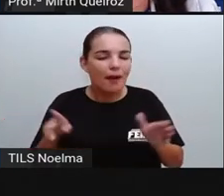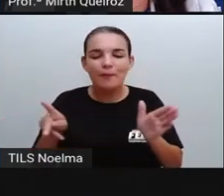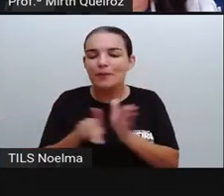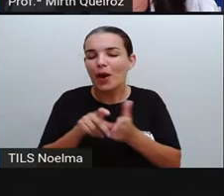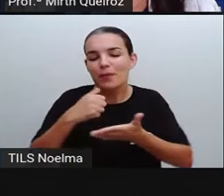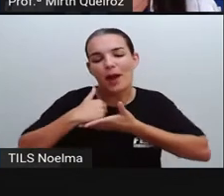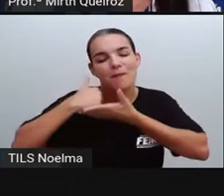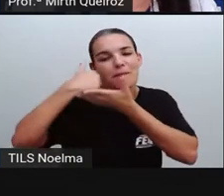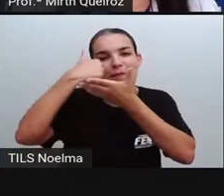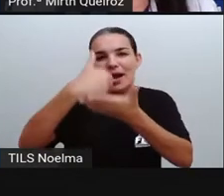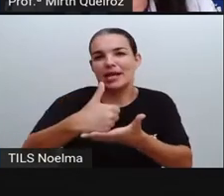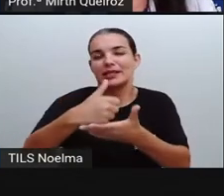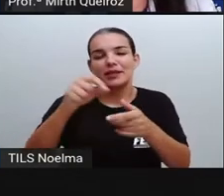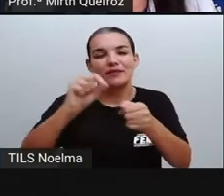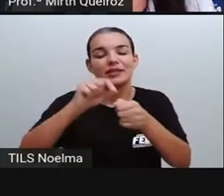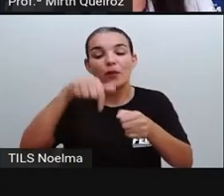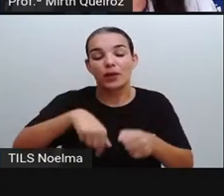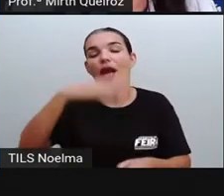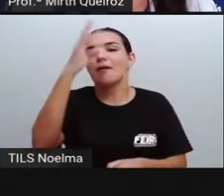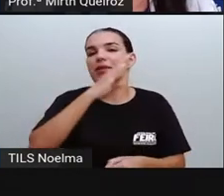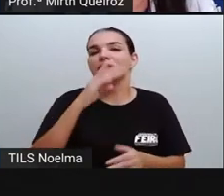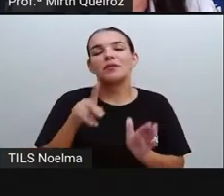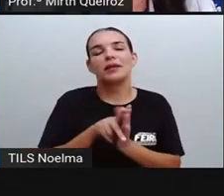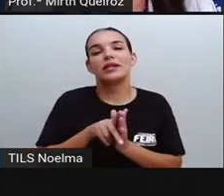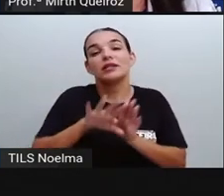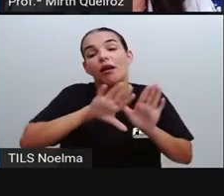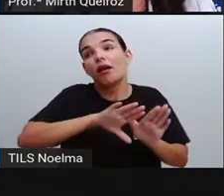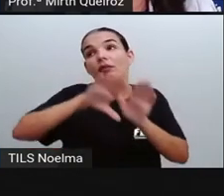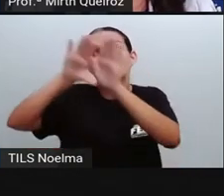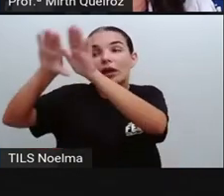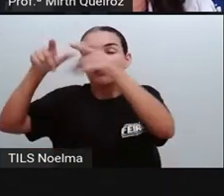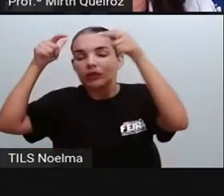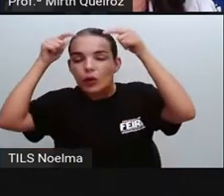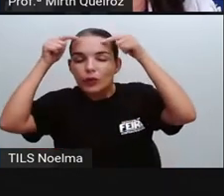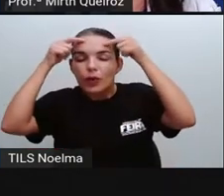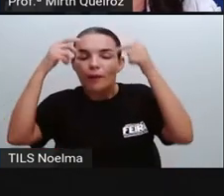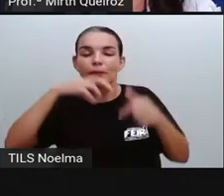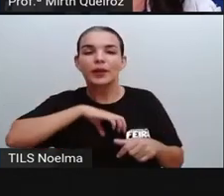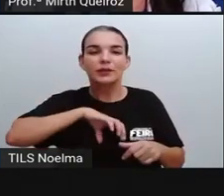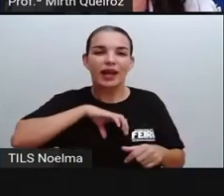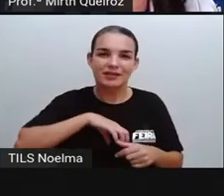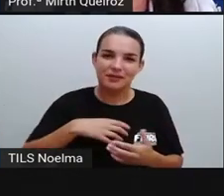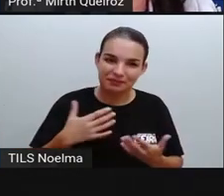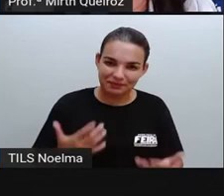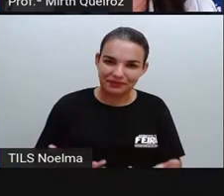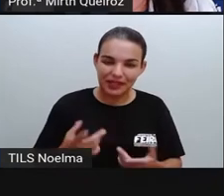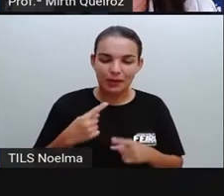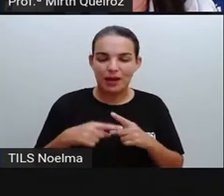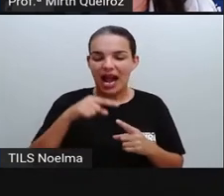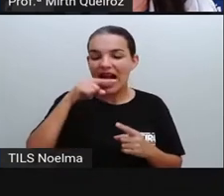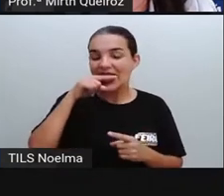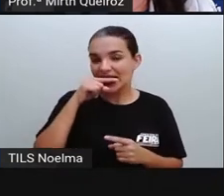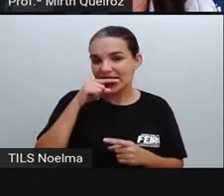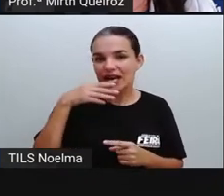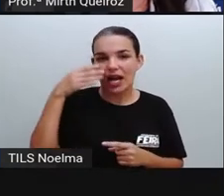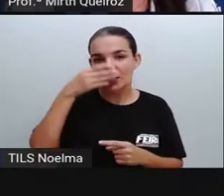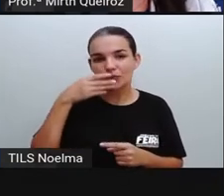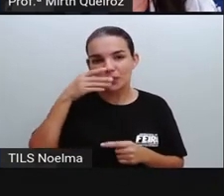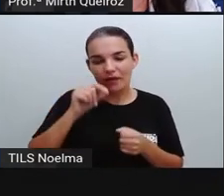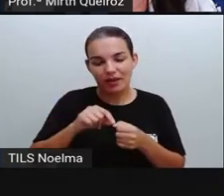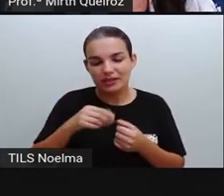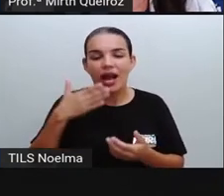matéria-prima era do Brasil, que eram os pés de cana de açúcar, né? A cana de açúcar que era utilizada para a produção do açúcar.